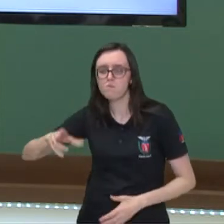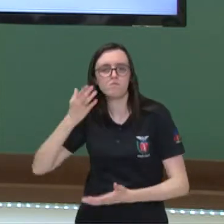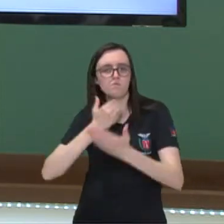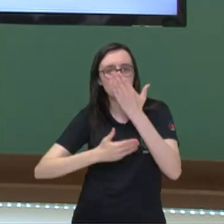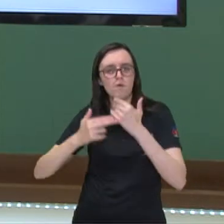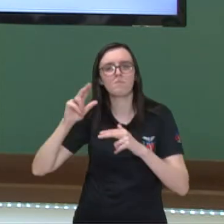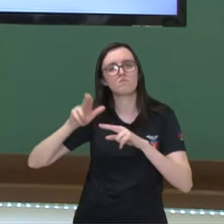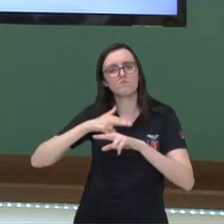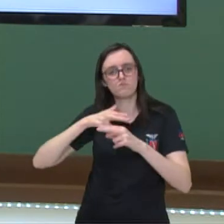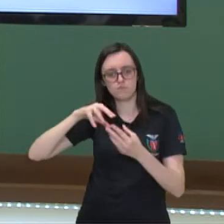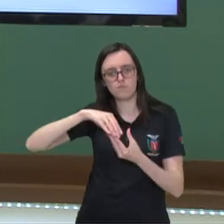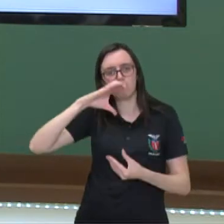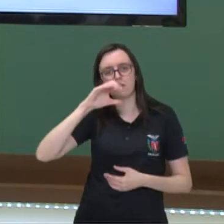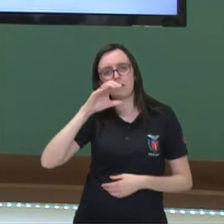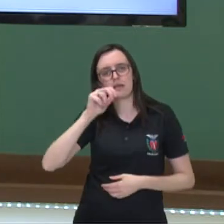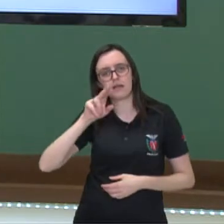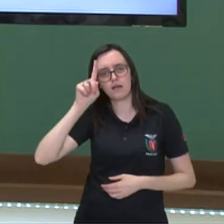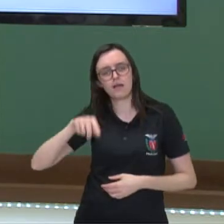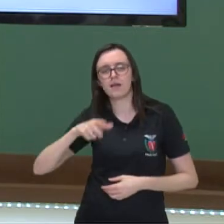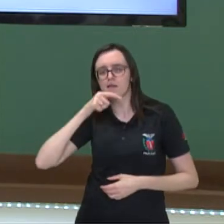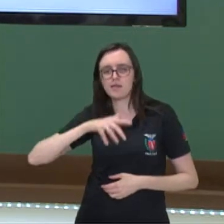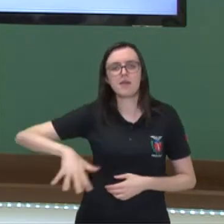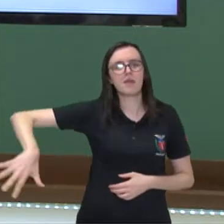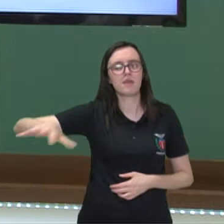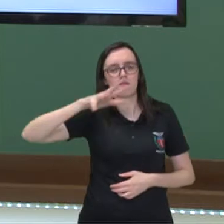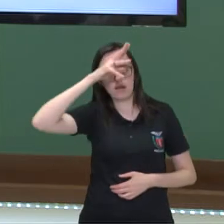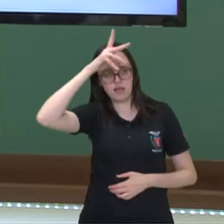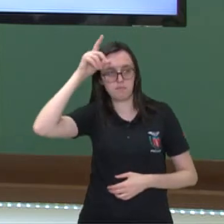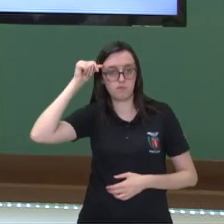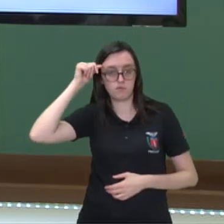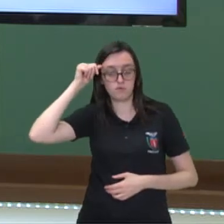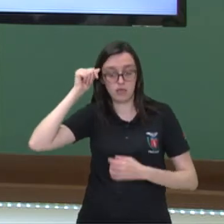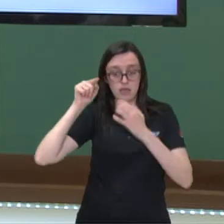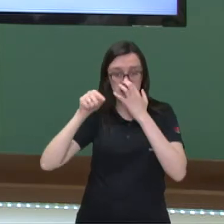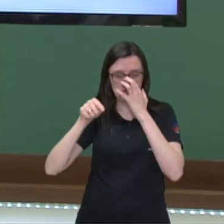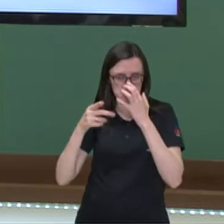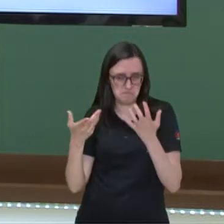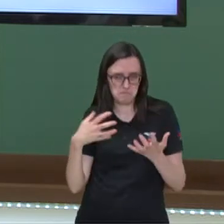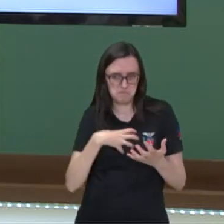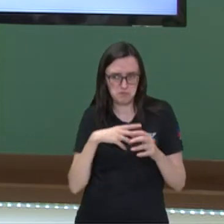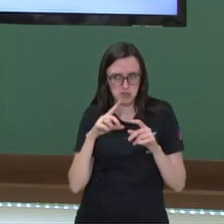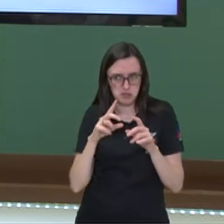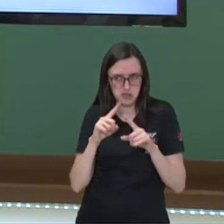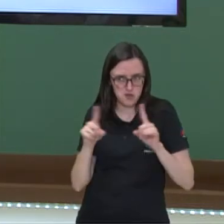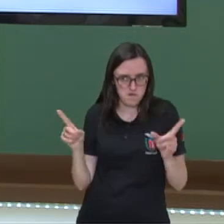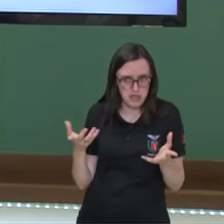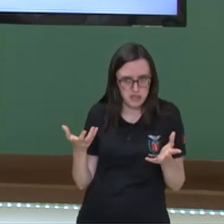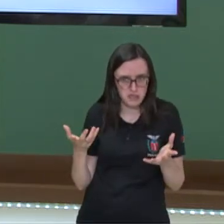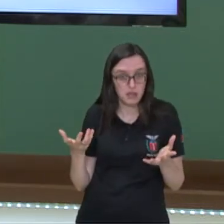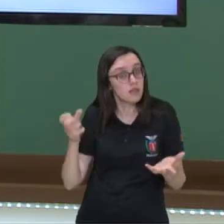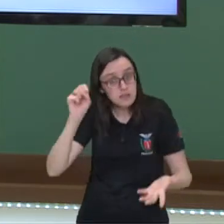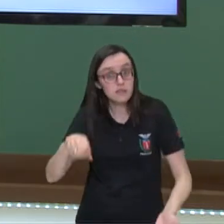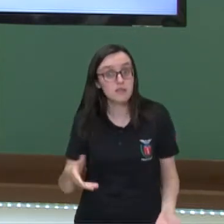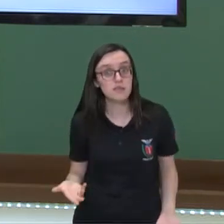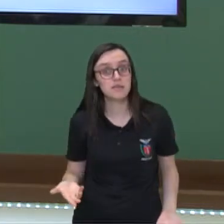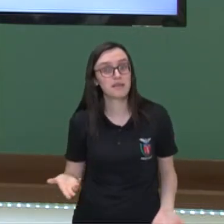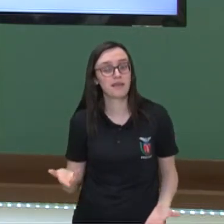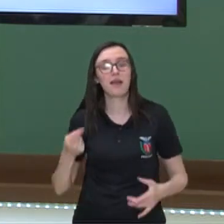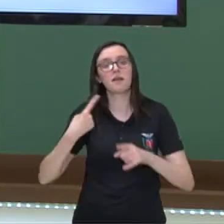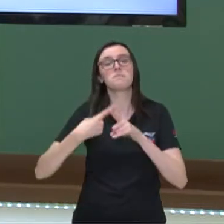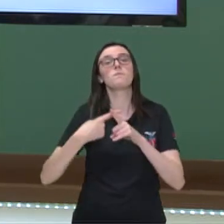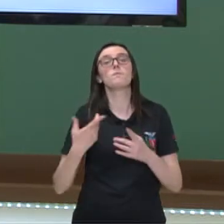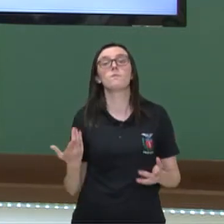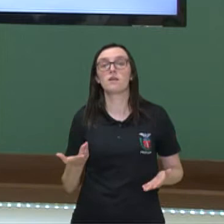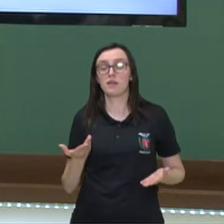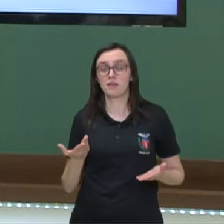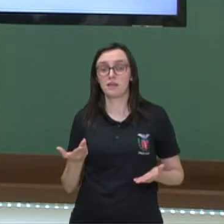cacau na bacia do rio Amazonas. Isso faz alguma diferença, professora? Claro que sim, pessoal. Por quê?